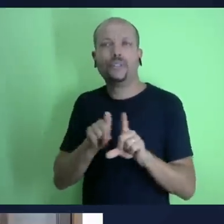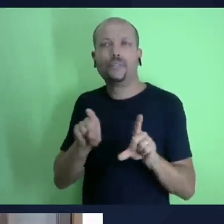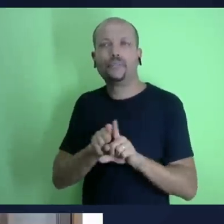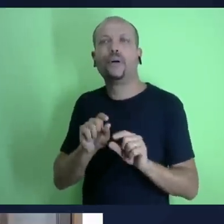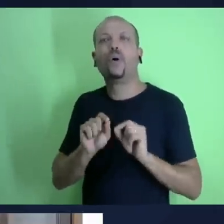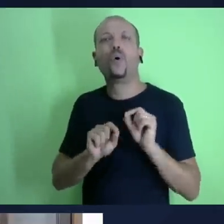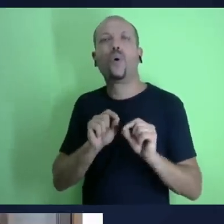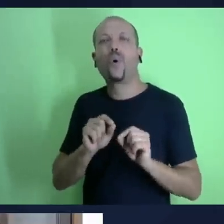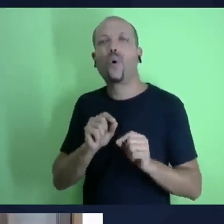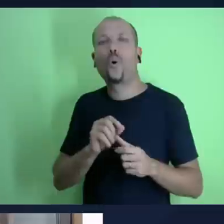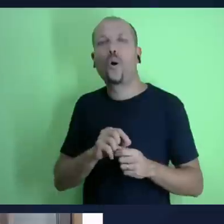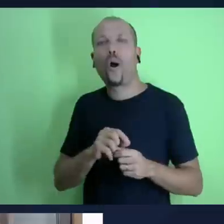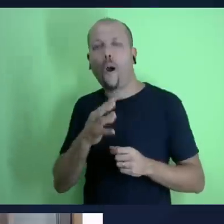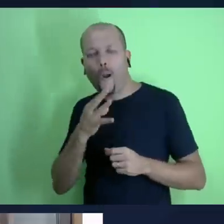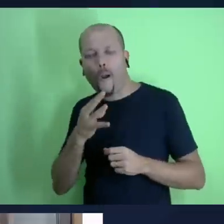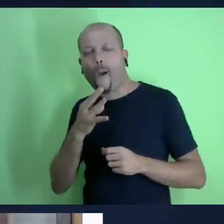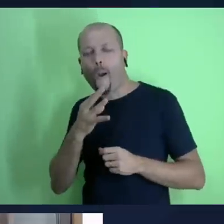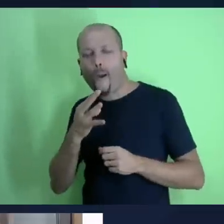que